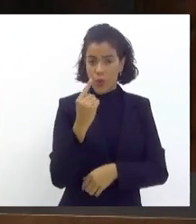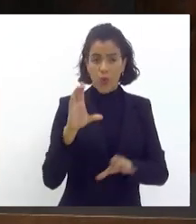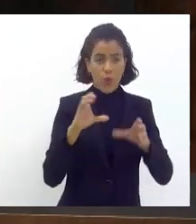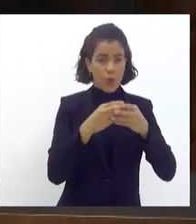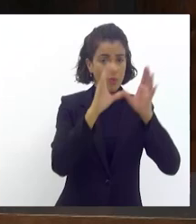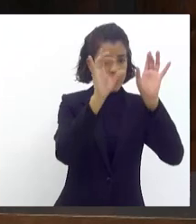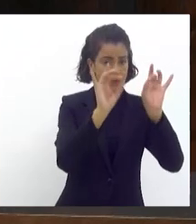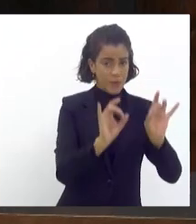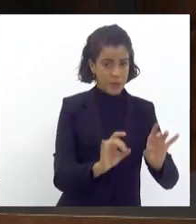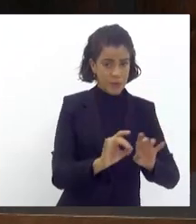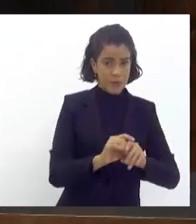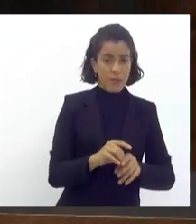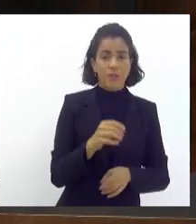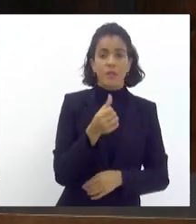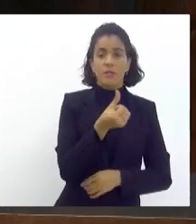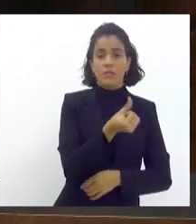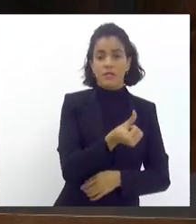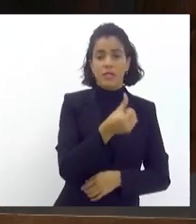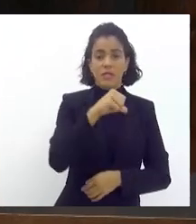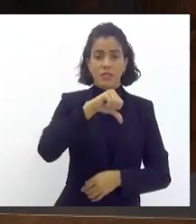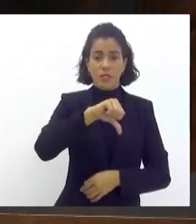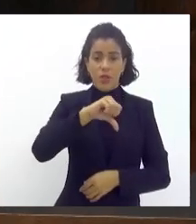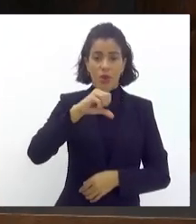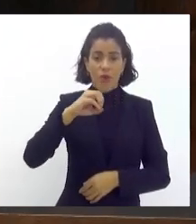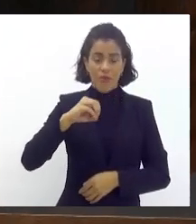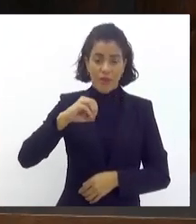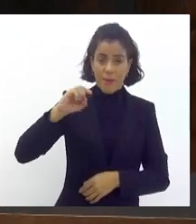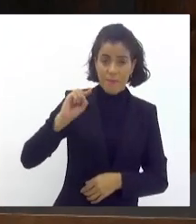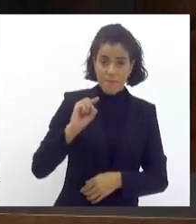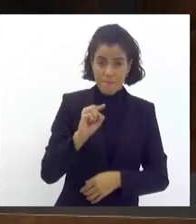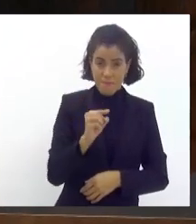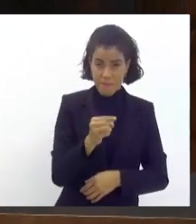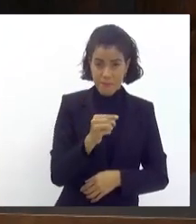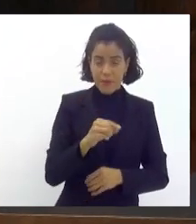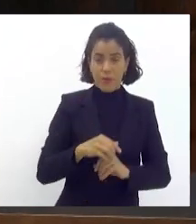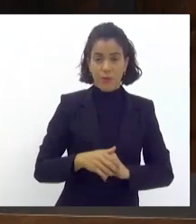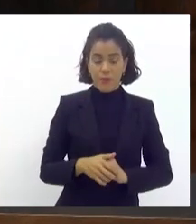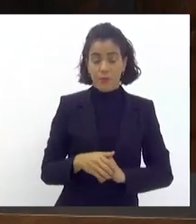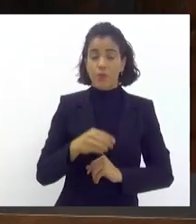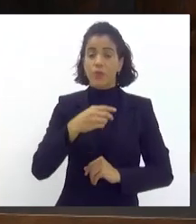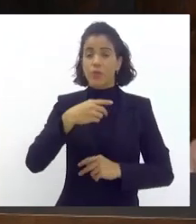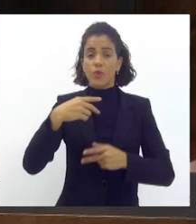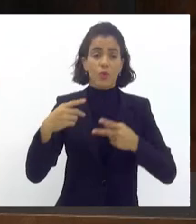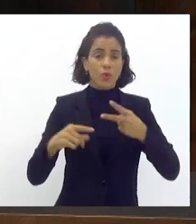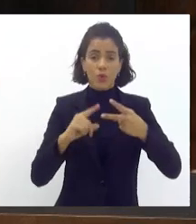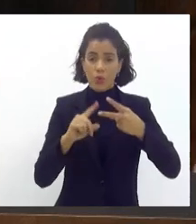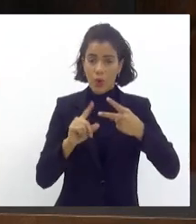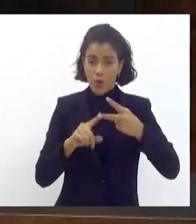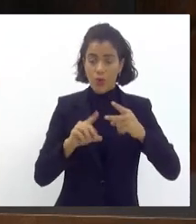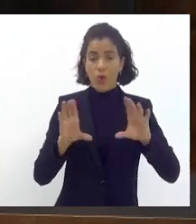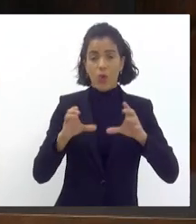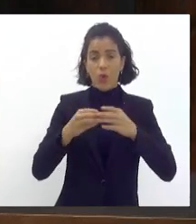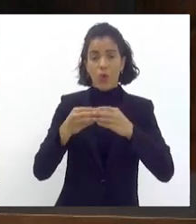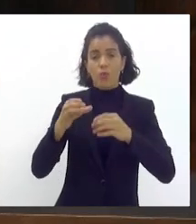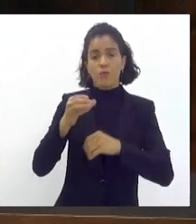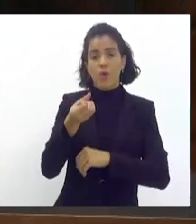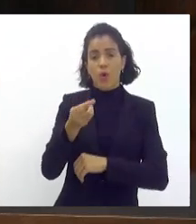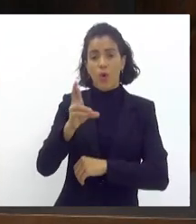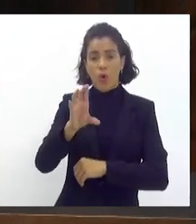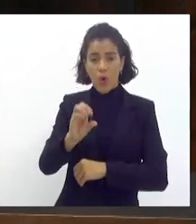Especial. 690 mil UFIR. 2. Grupo Série Ouro.